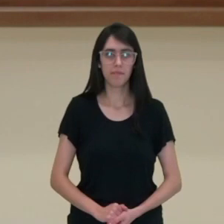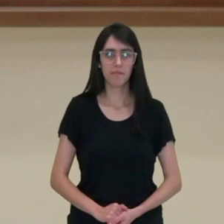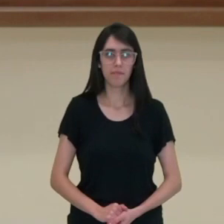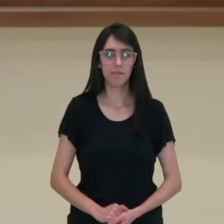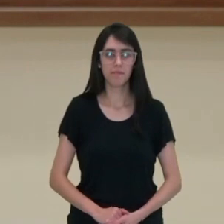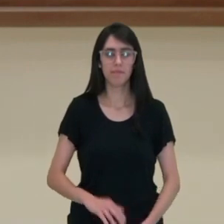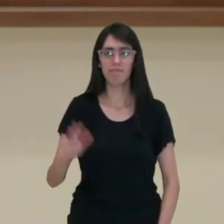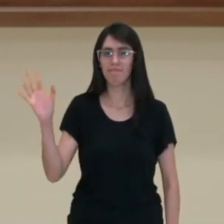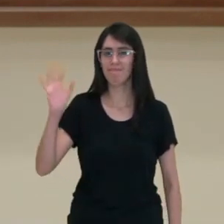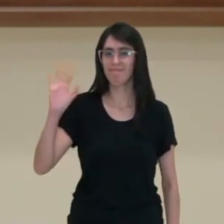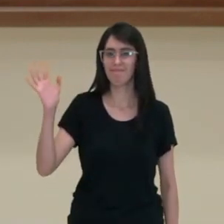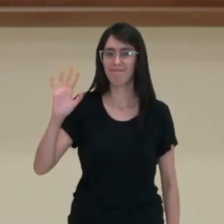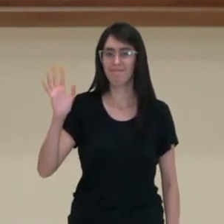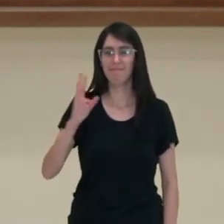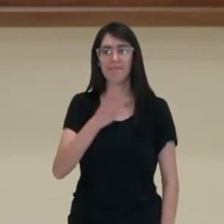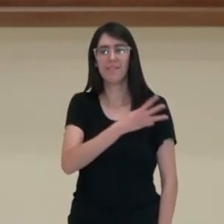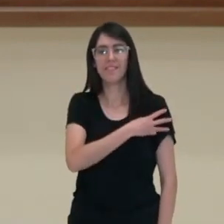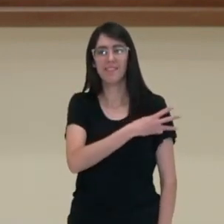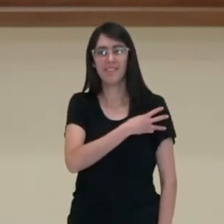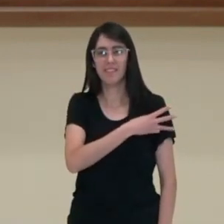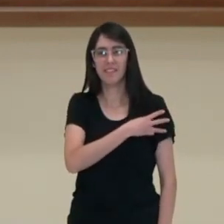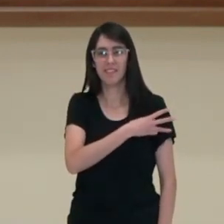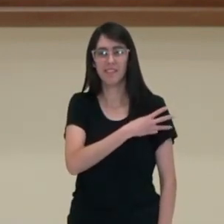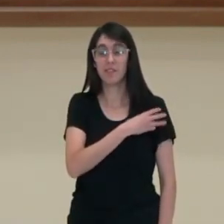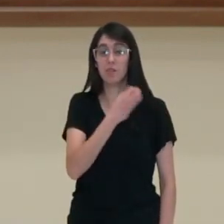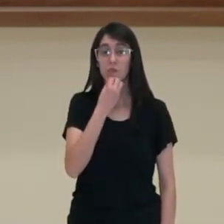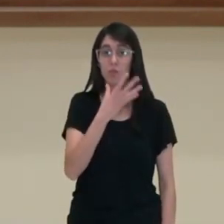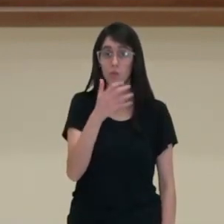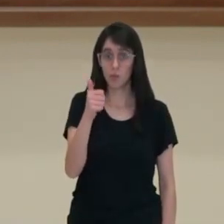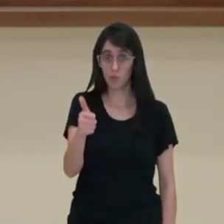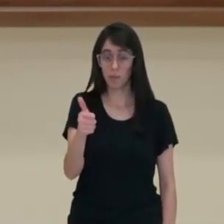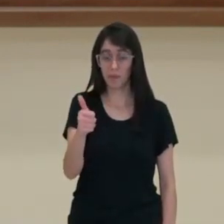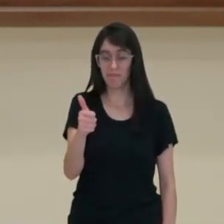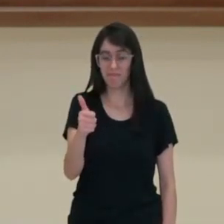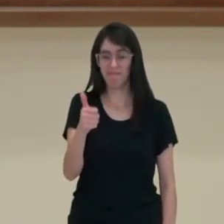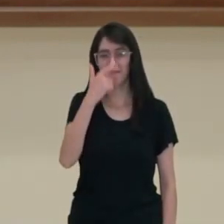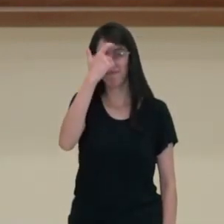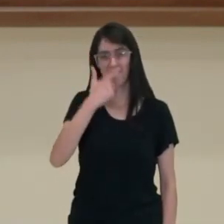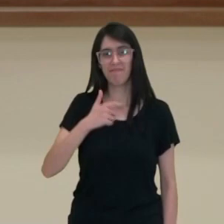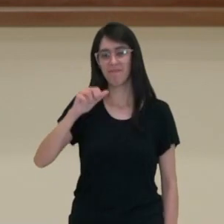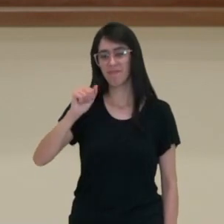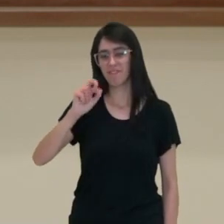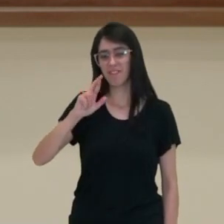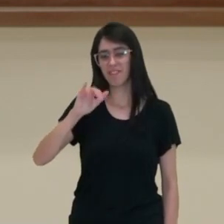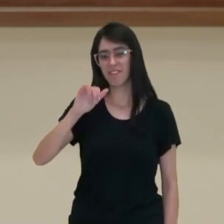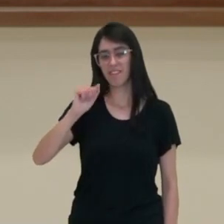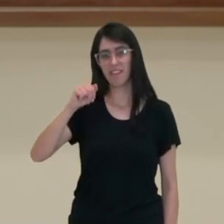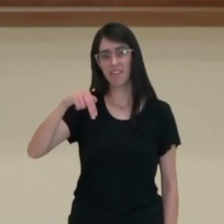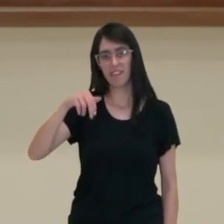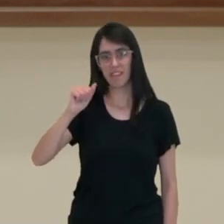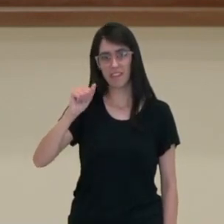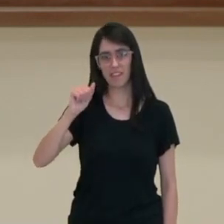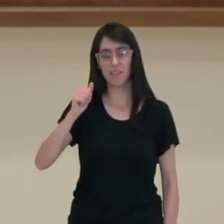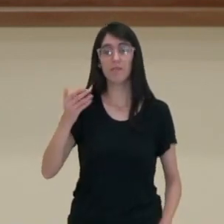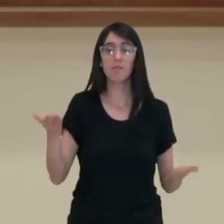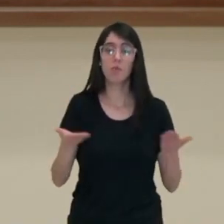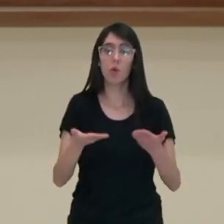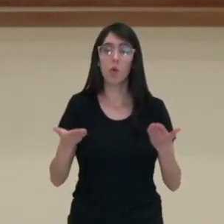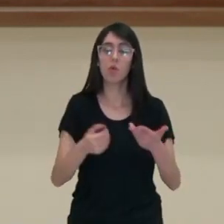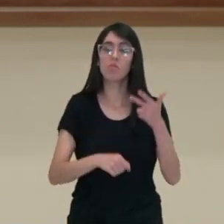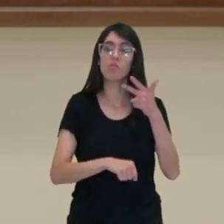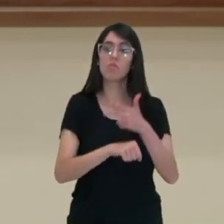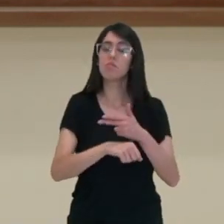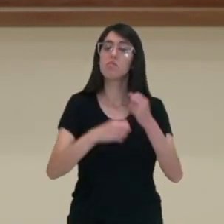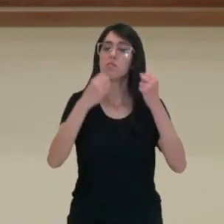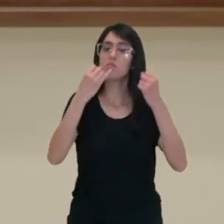Olá estudantes da terceira série do Ensino Médio, tudo bem com vocês? Eu sou a professora Ariana de Sociologia e neste vídeo